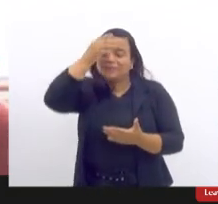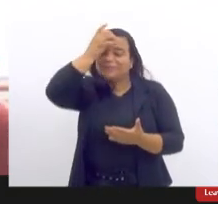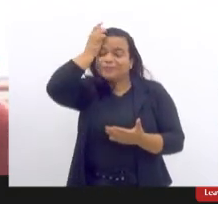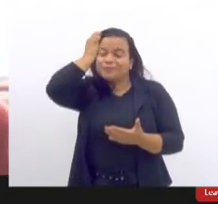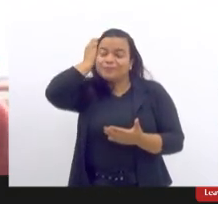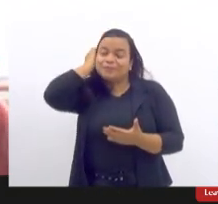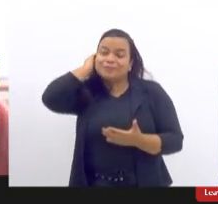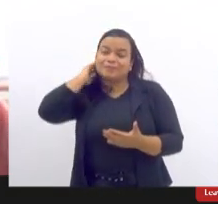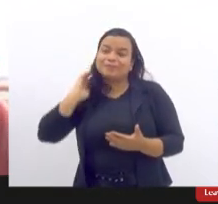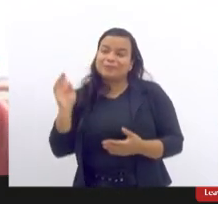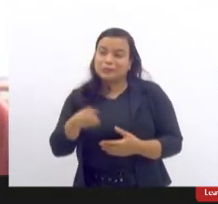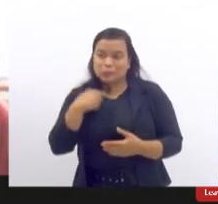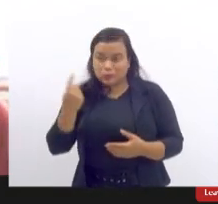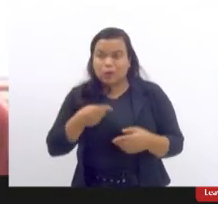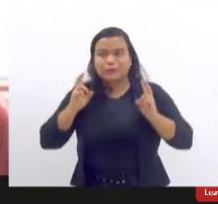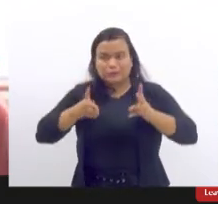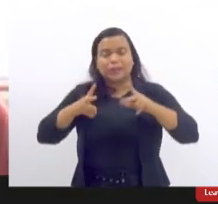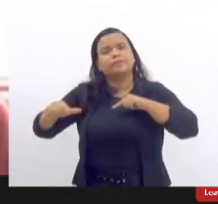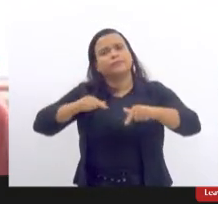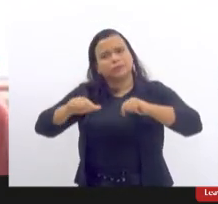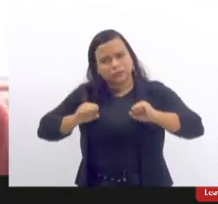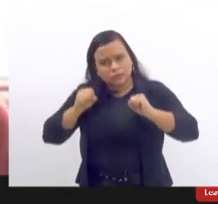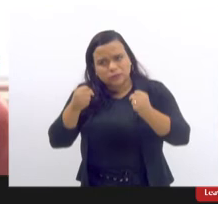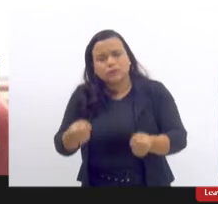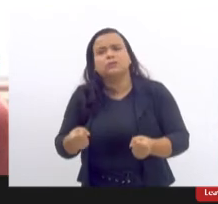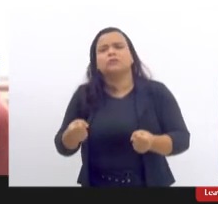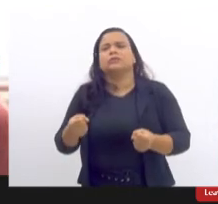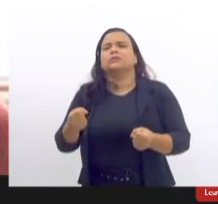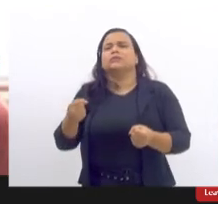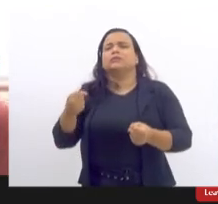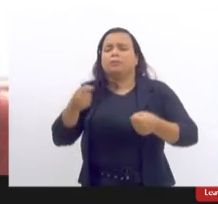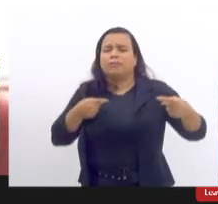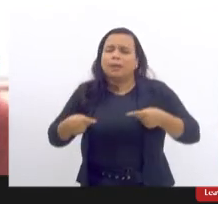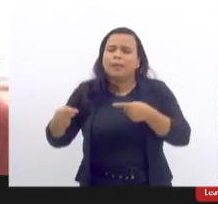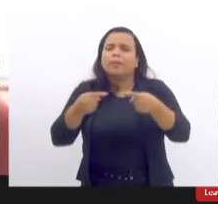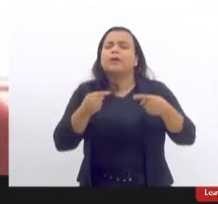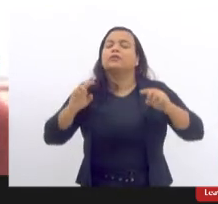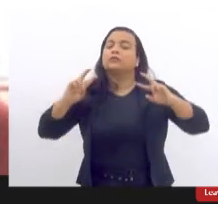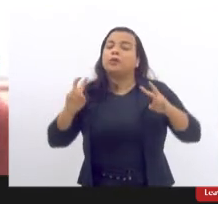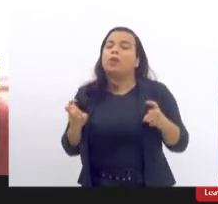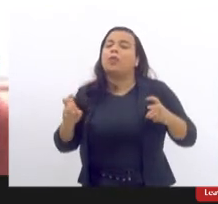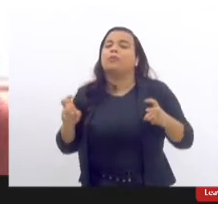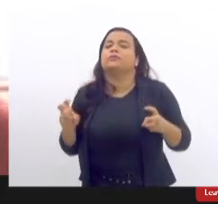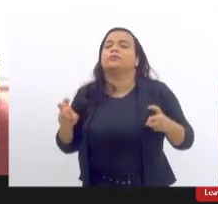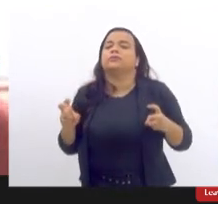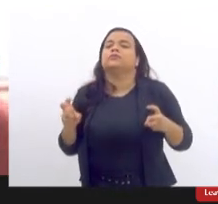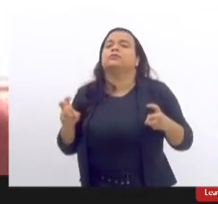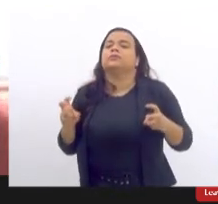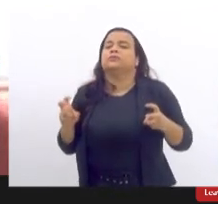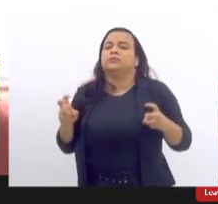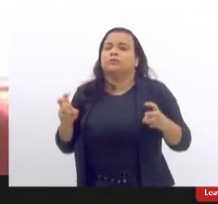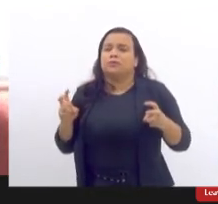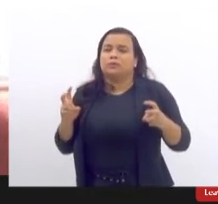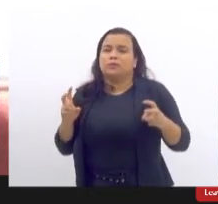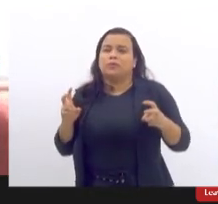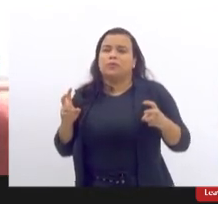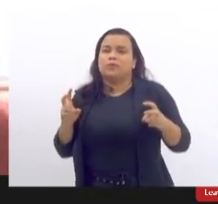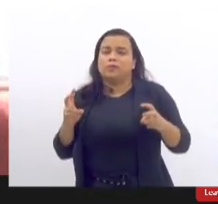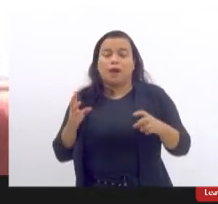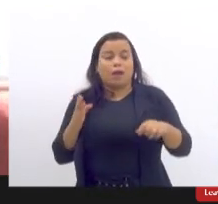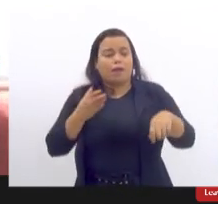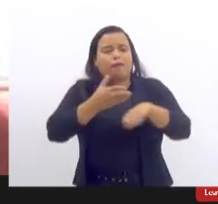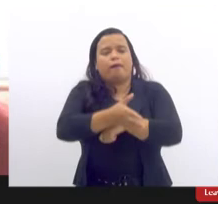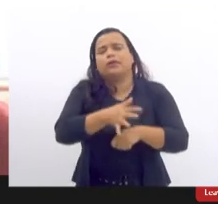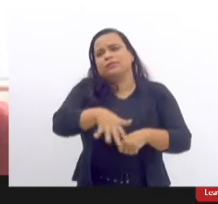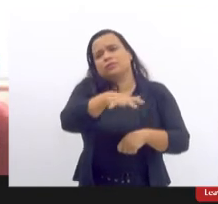mas a gente está trabalhando aqui lidando discutindo é questões de acesso à saúde